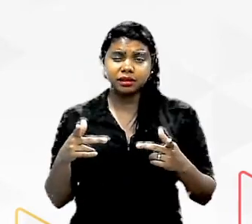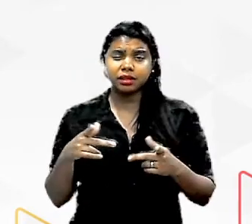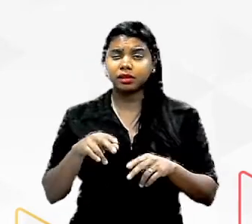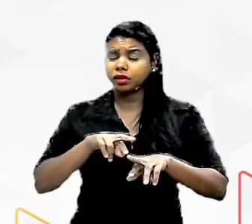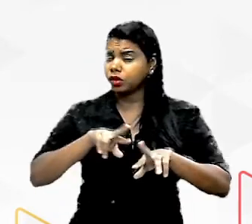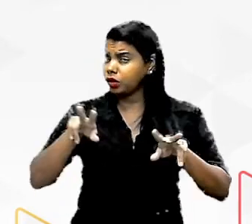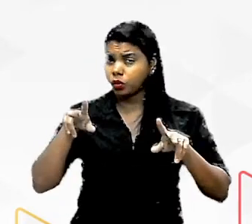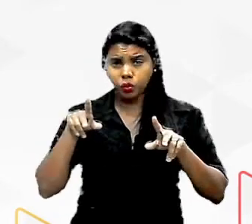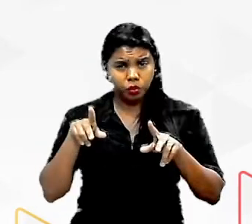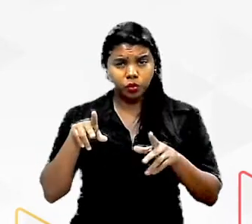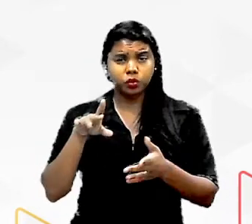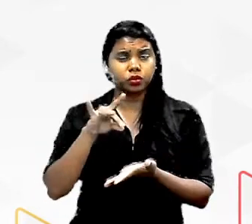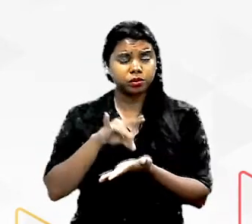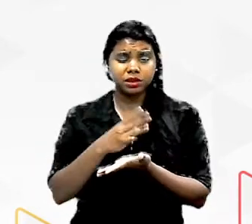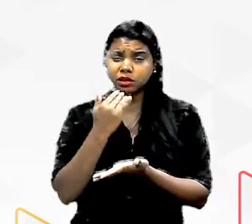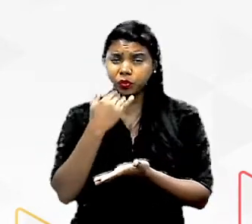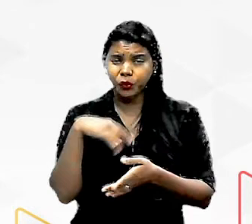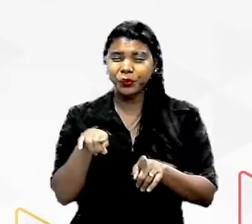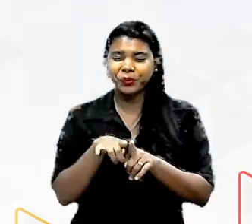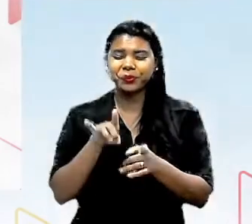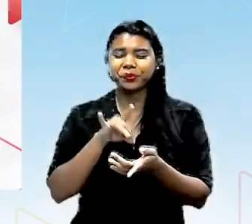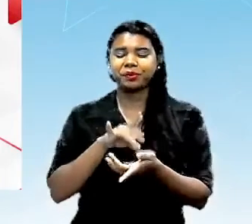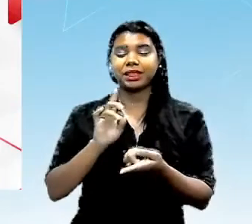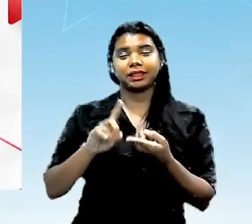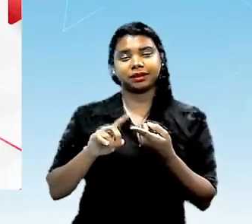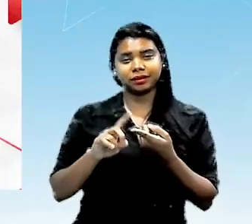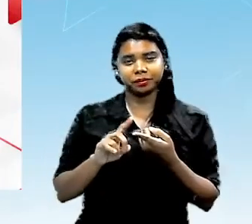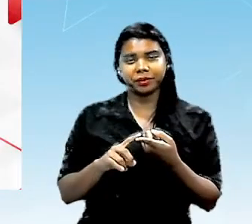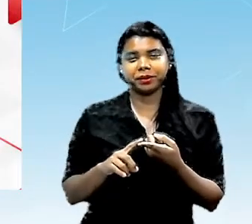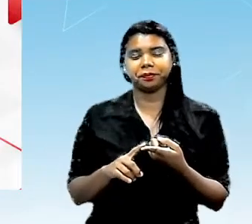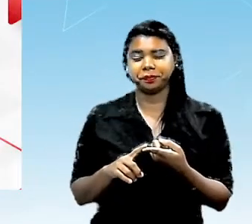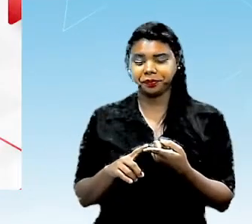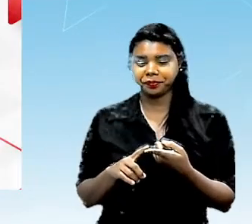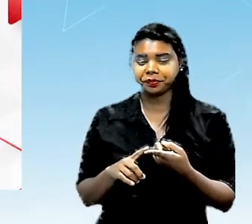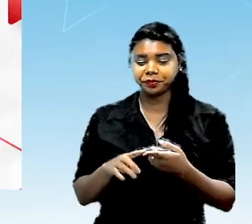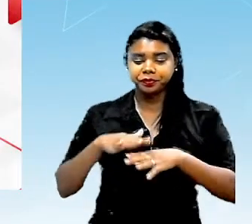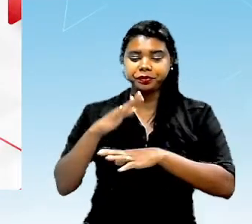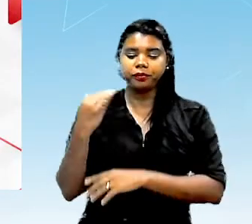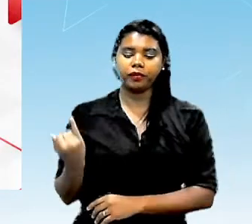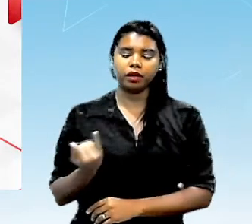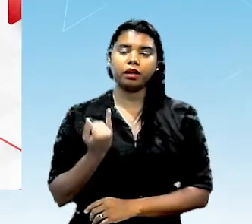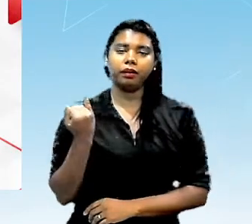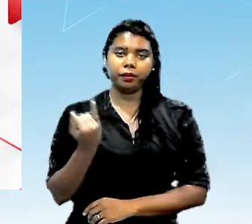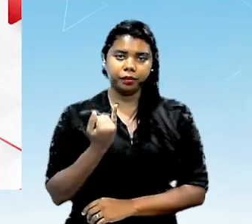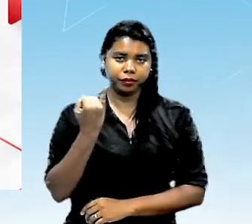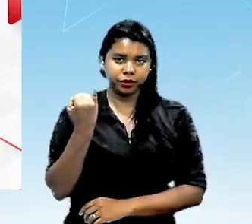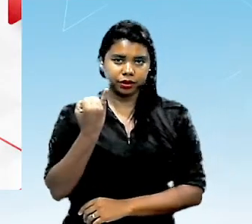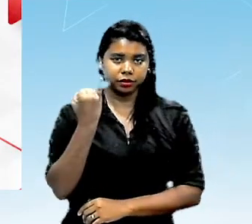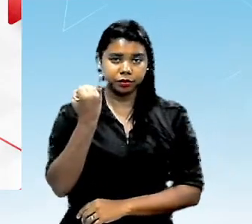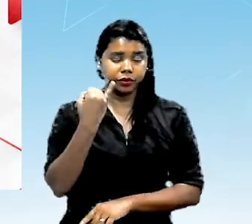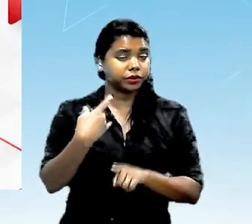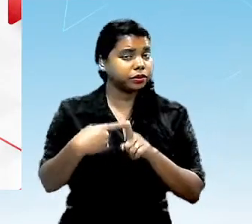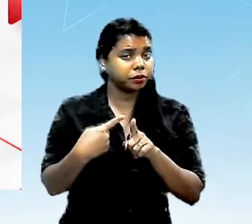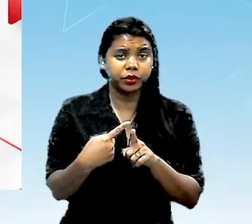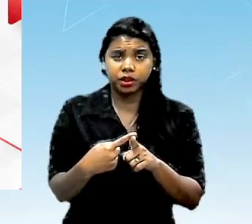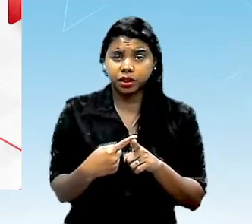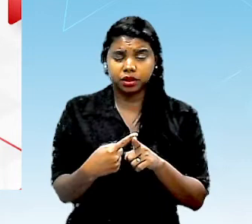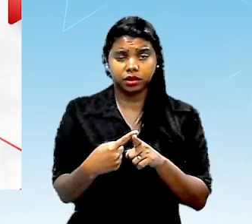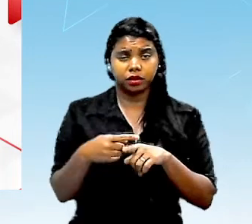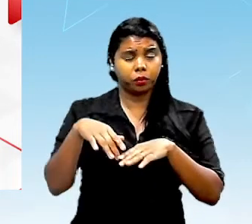que possam estar presentes nos alimentos mas o sódio costuma ser o mais importante deles porque é o que é